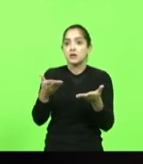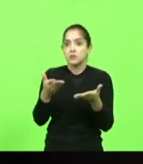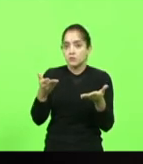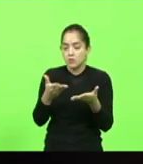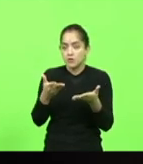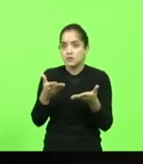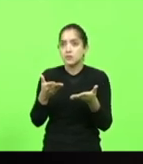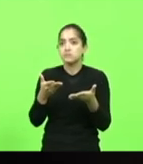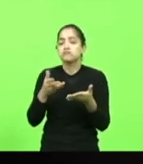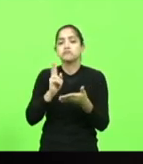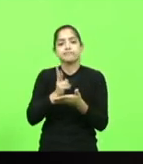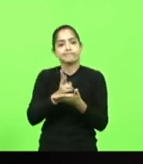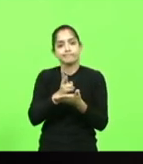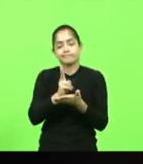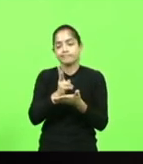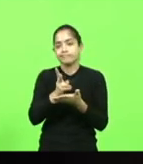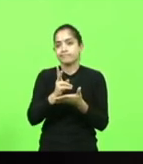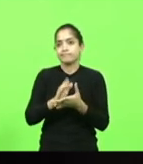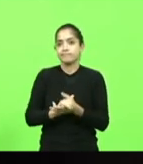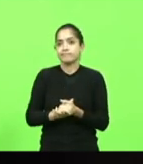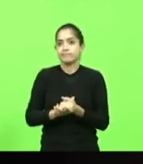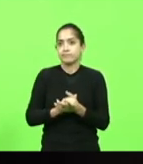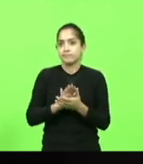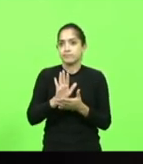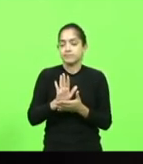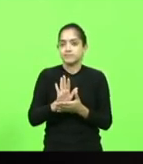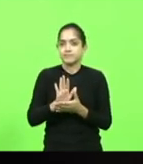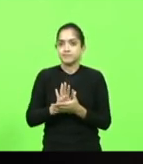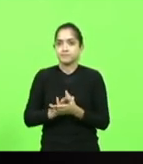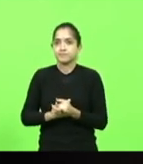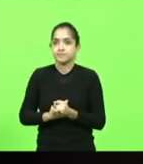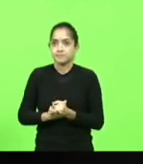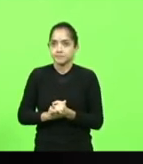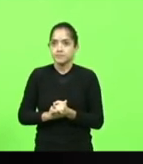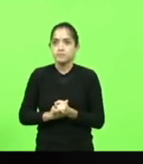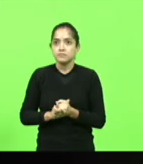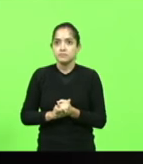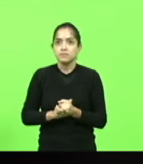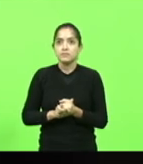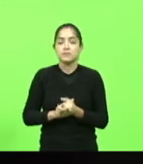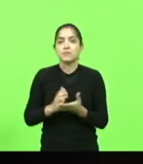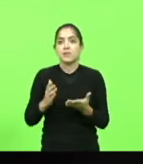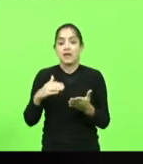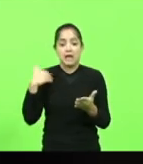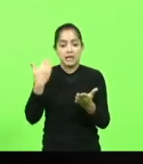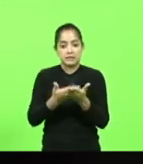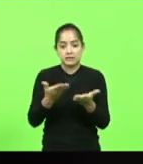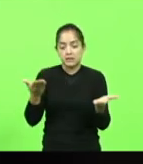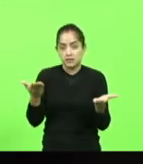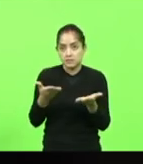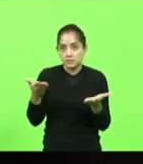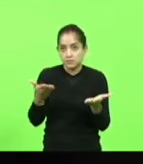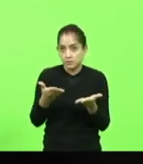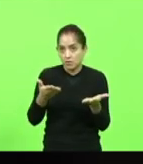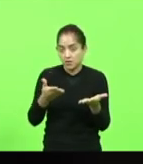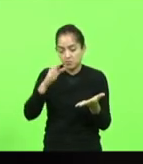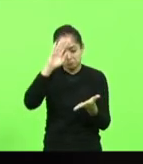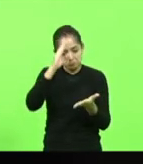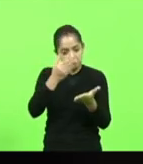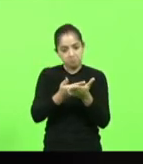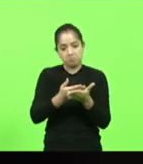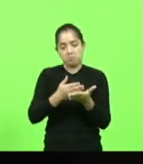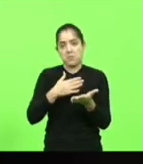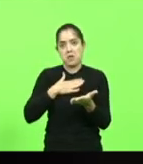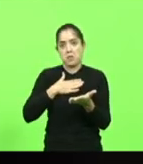continua agora as práticas aqui até agora não me faz acreditar que